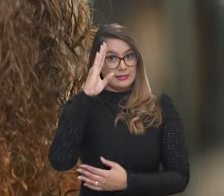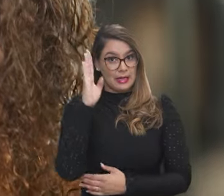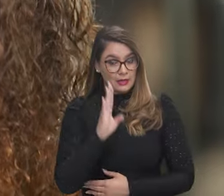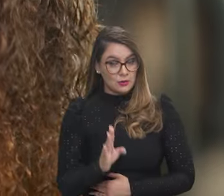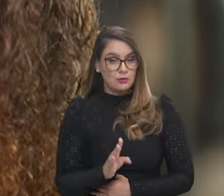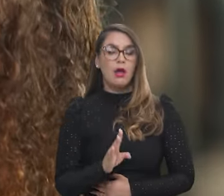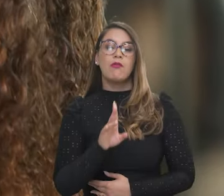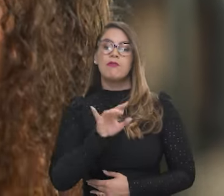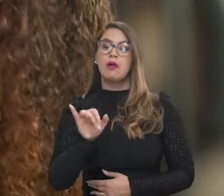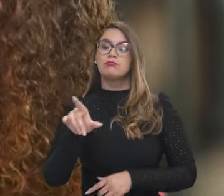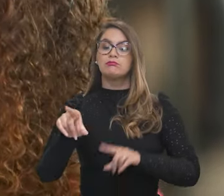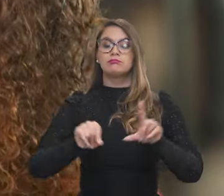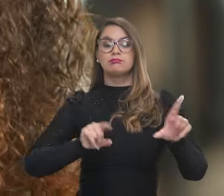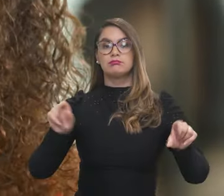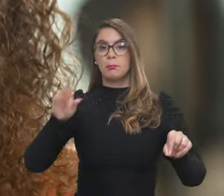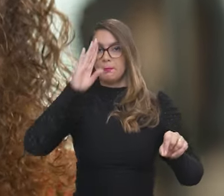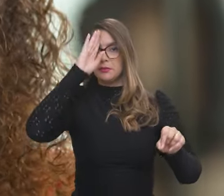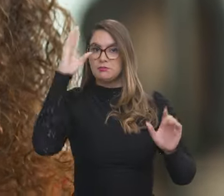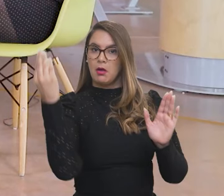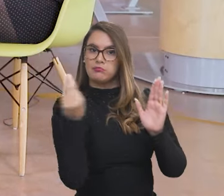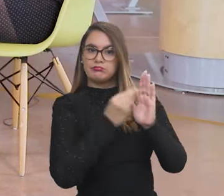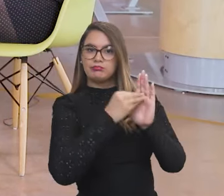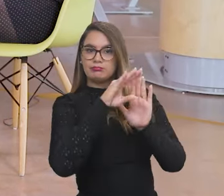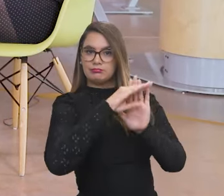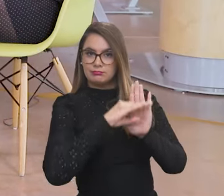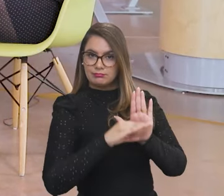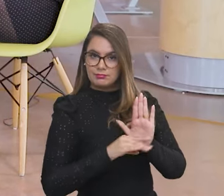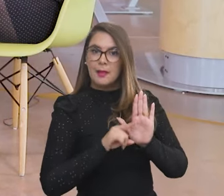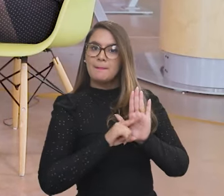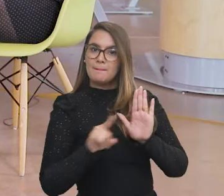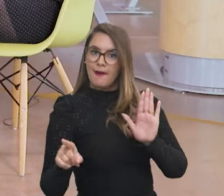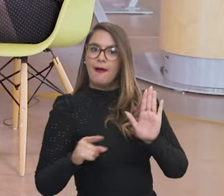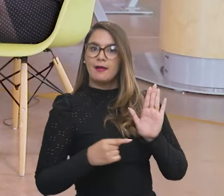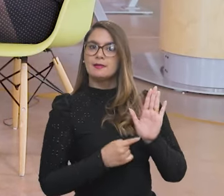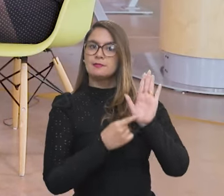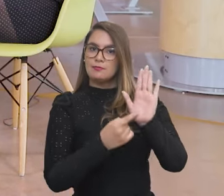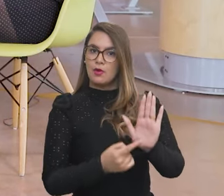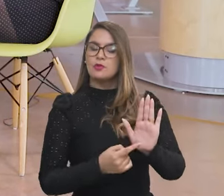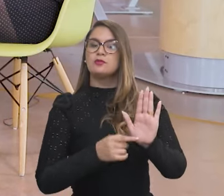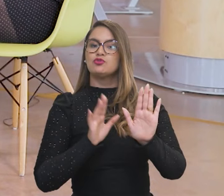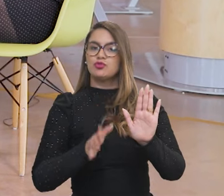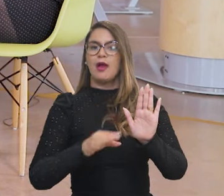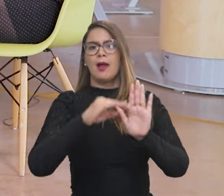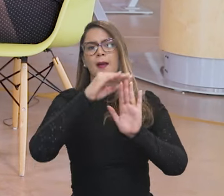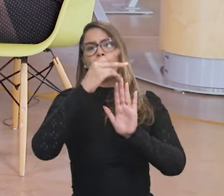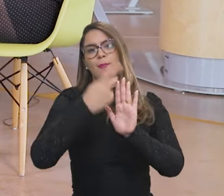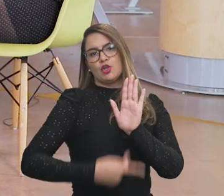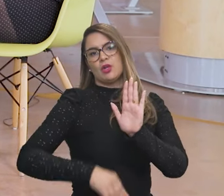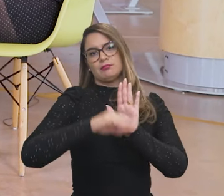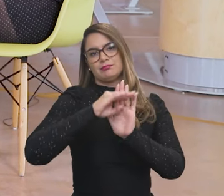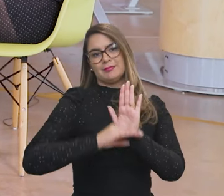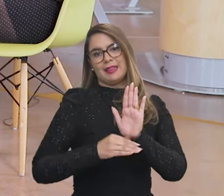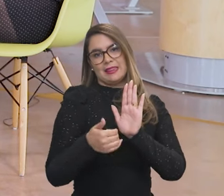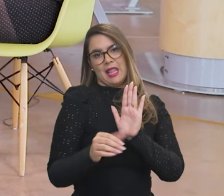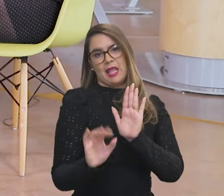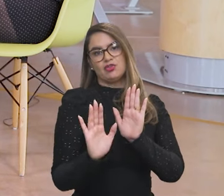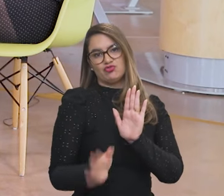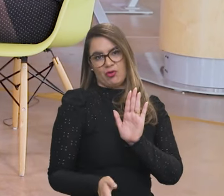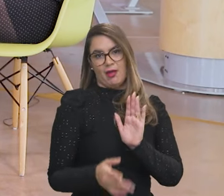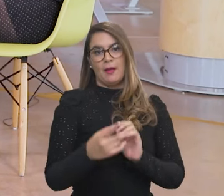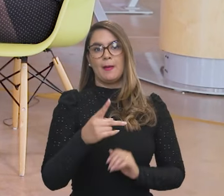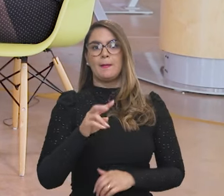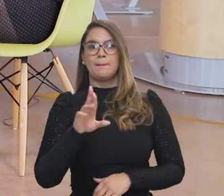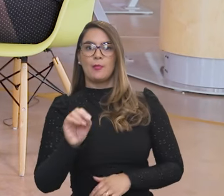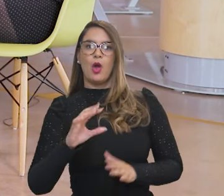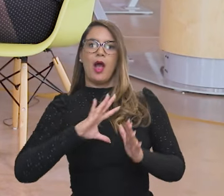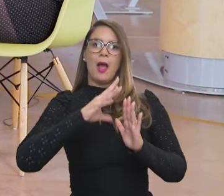de Ciência e Tecnologia, nós vamos definir essas prioridades. Mas essas prioridades estão retratadas nos dez programas, que é o programa